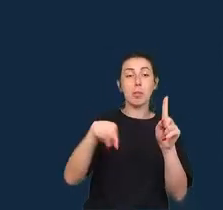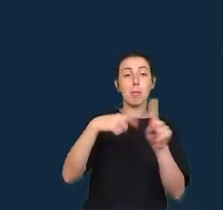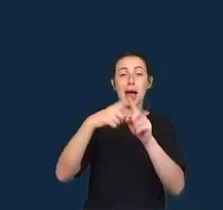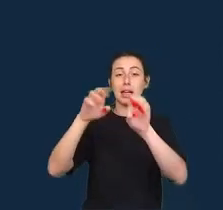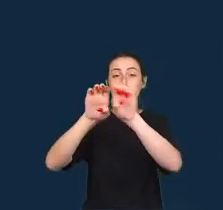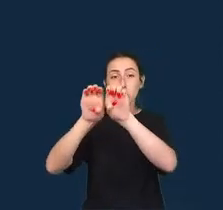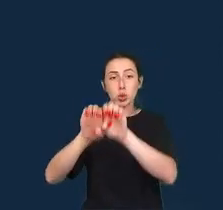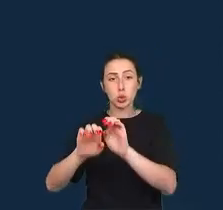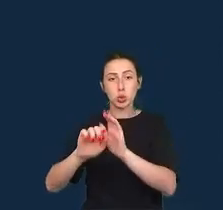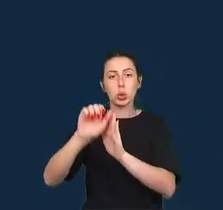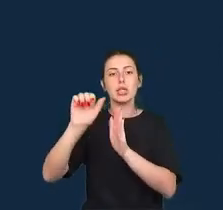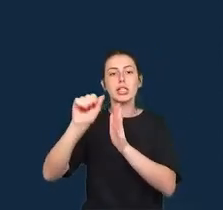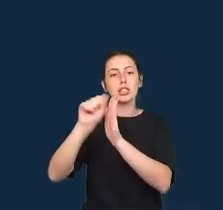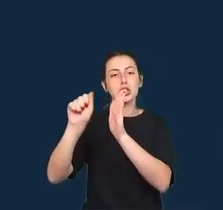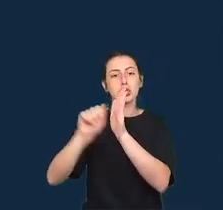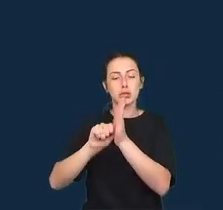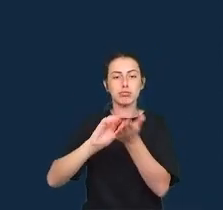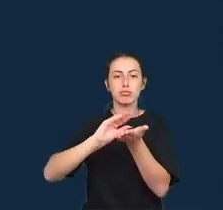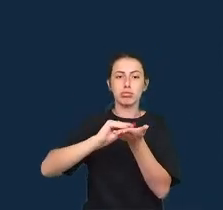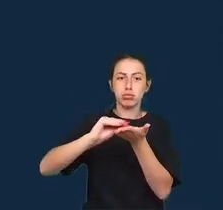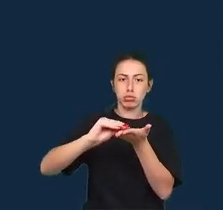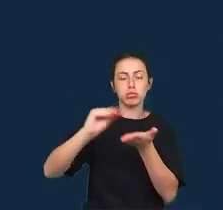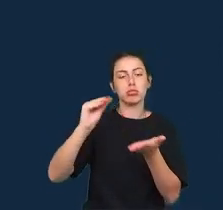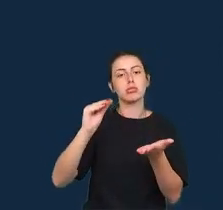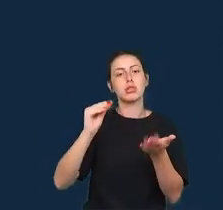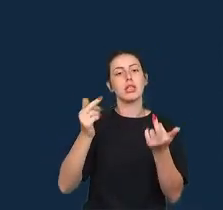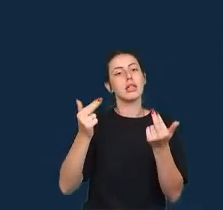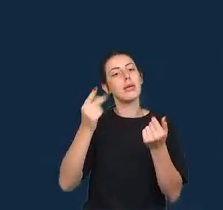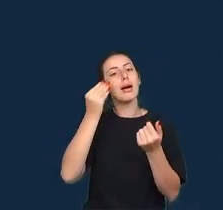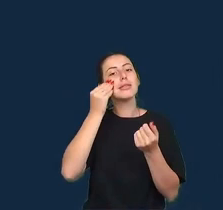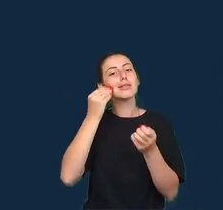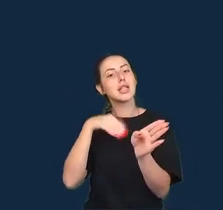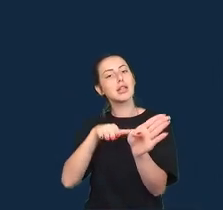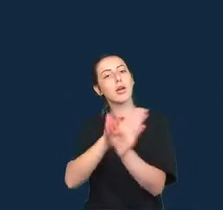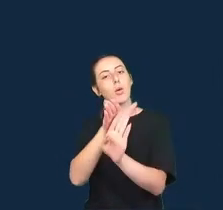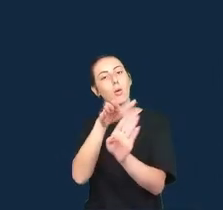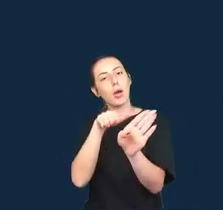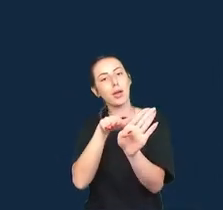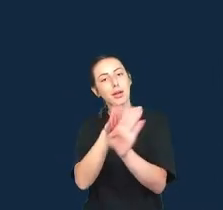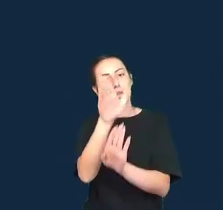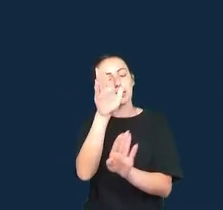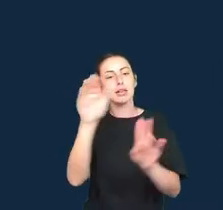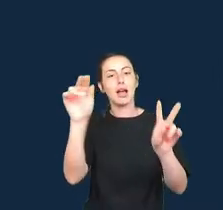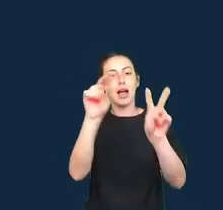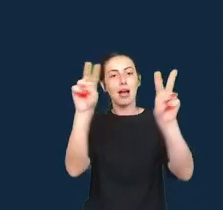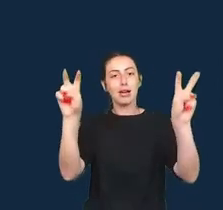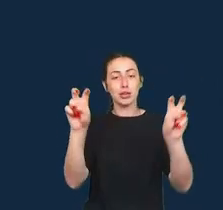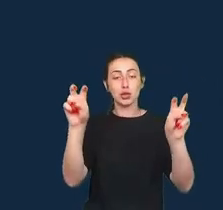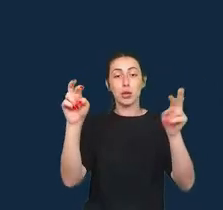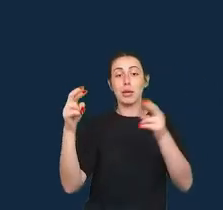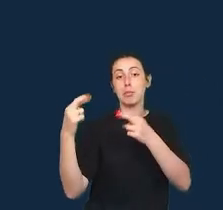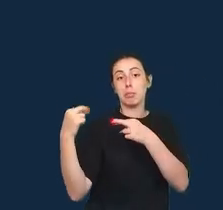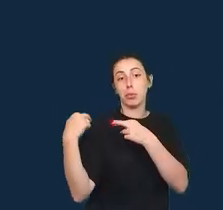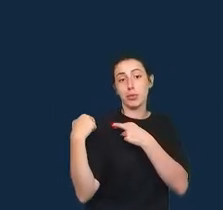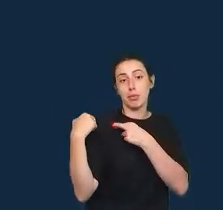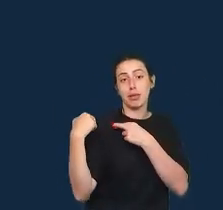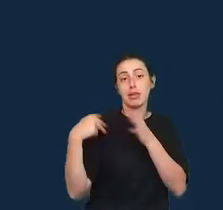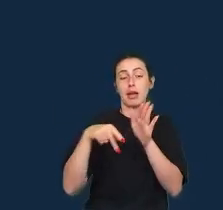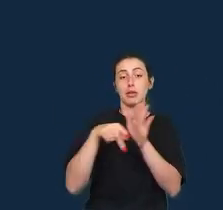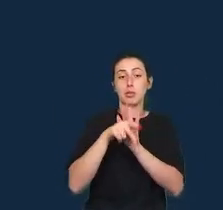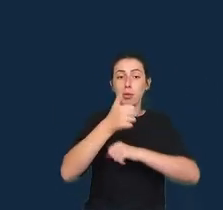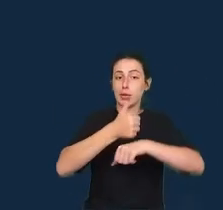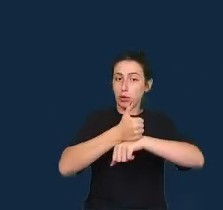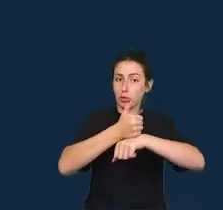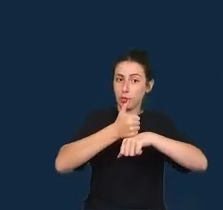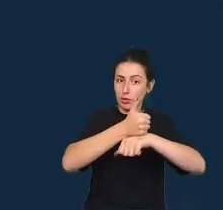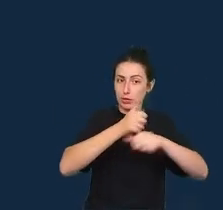há uma reorientação da função tradicional do jornalismo no sentido